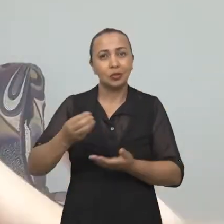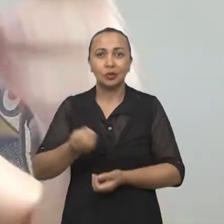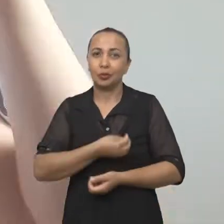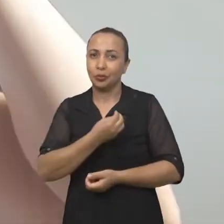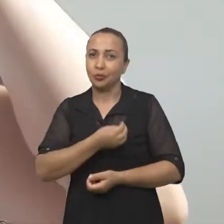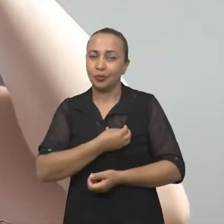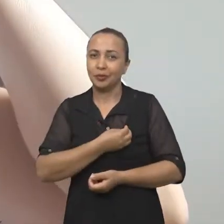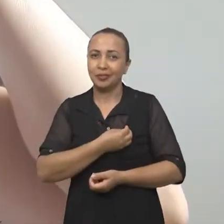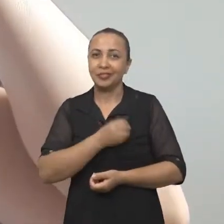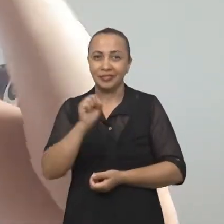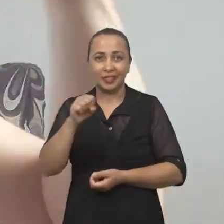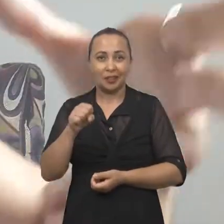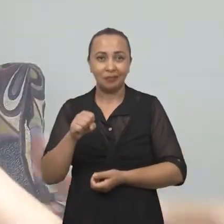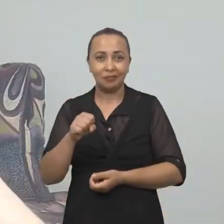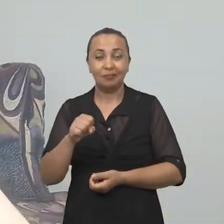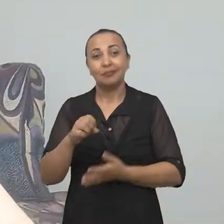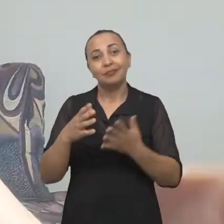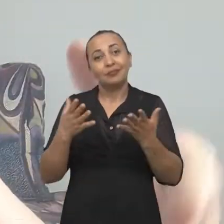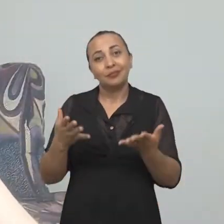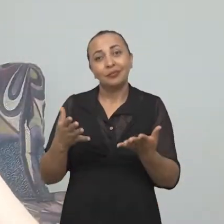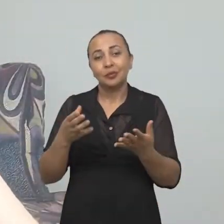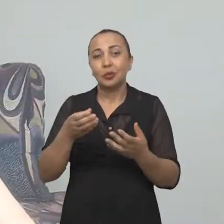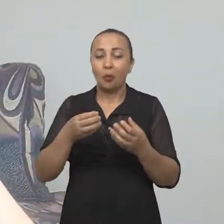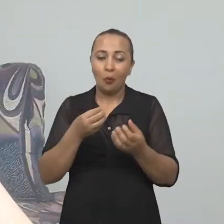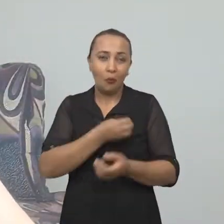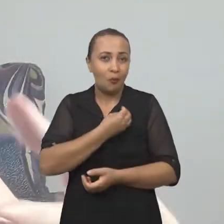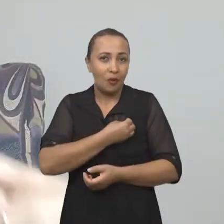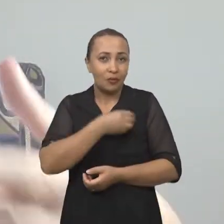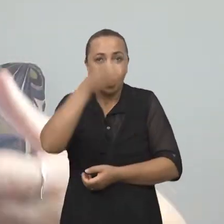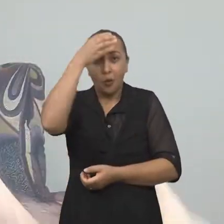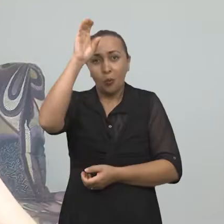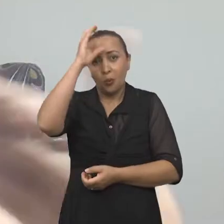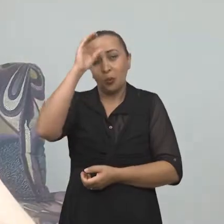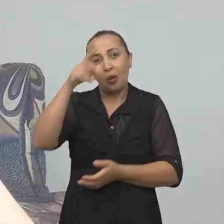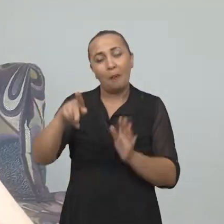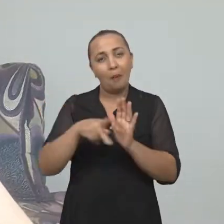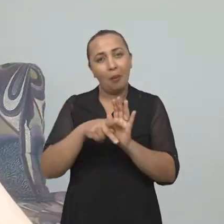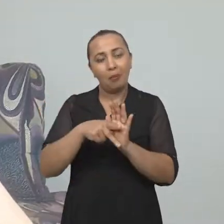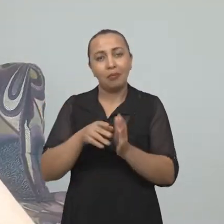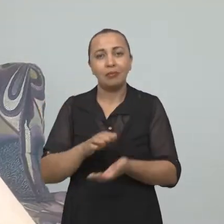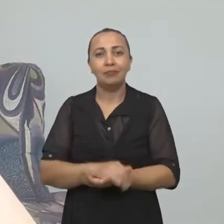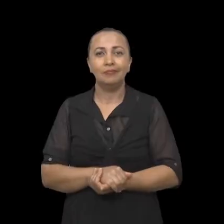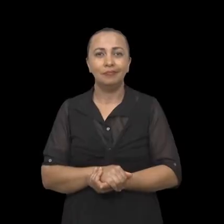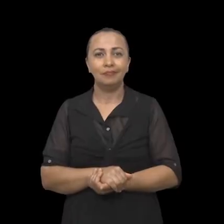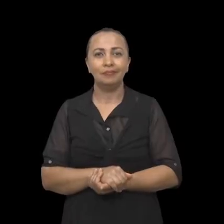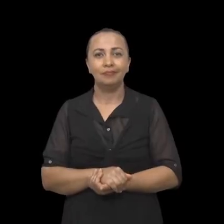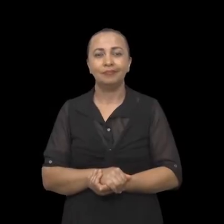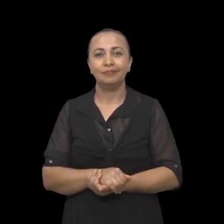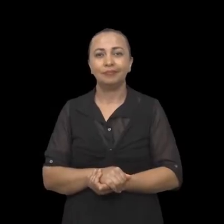desse convívio, né? Desse convívio em cultura, vivendo a sua cultura.